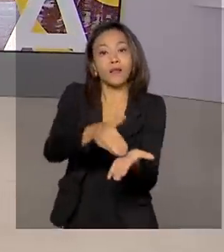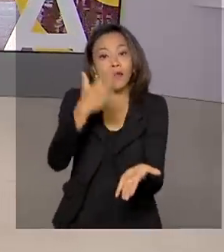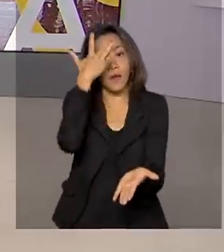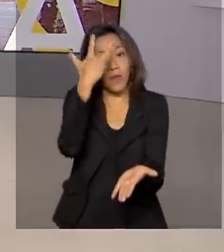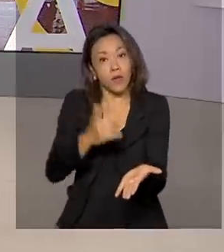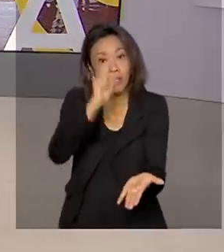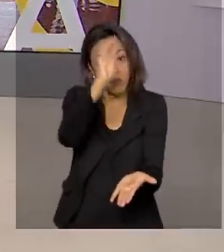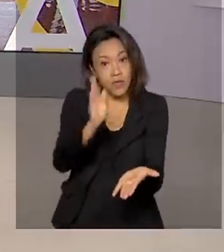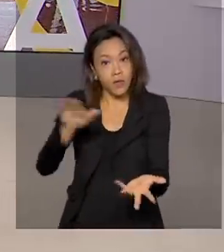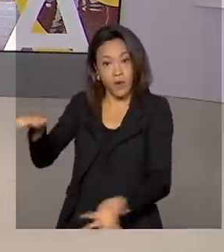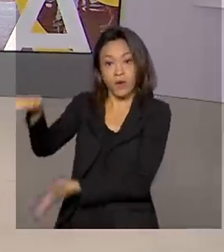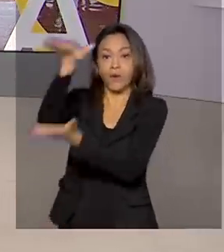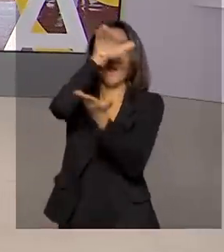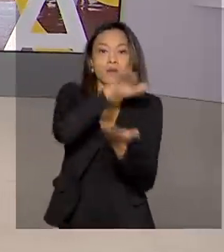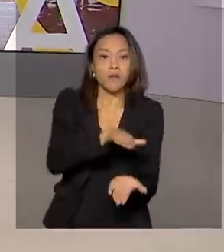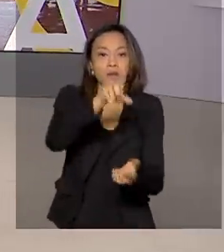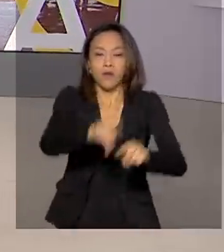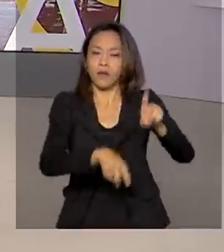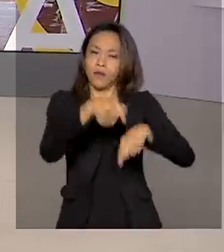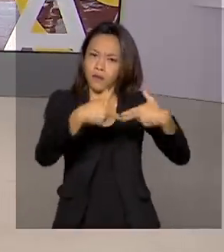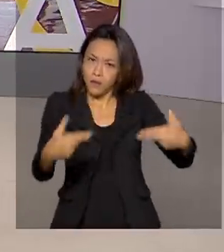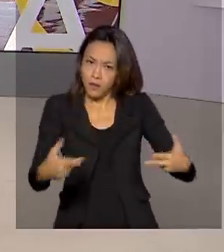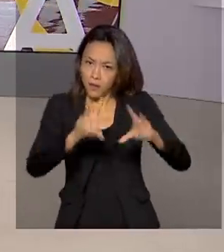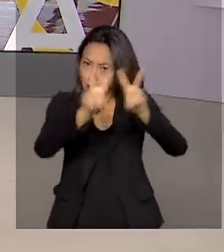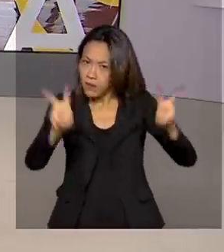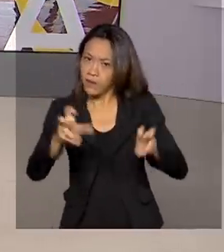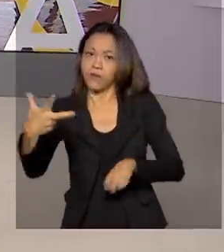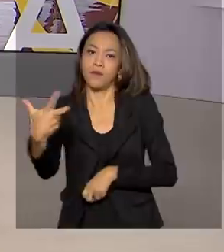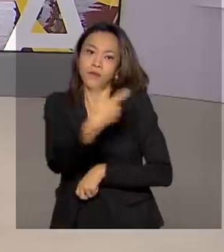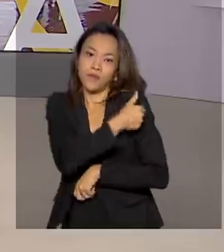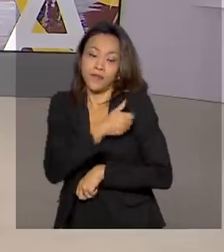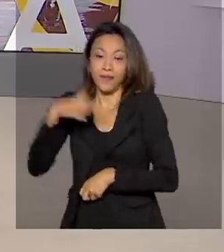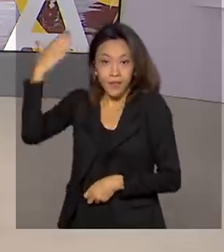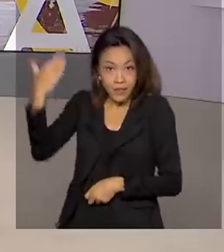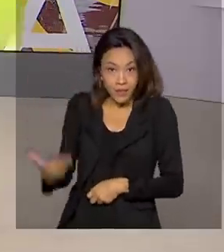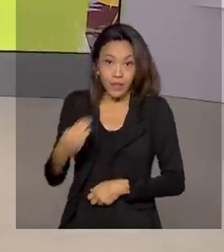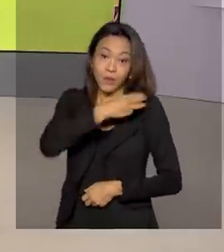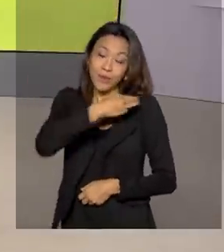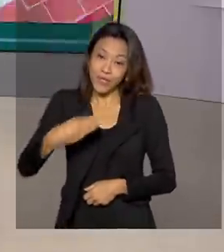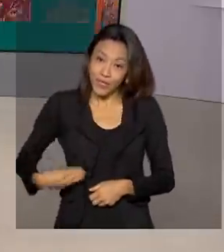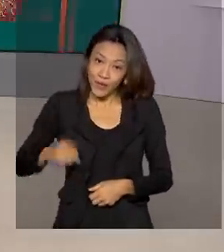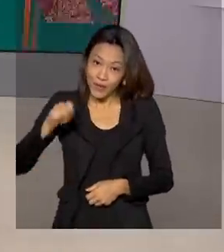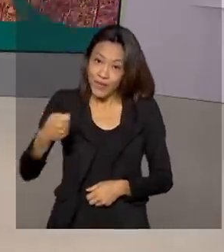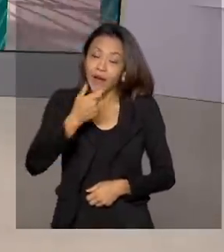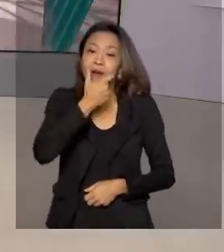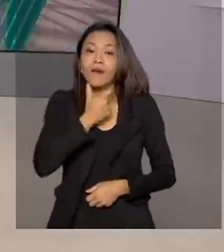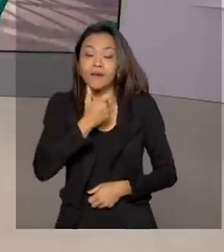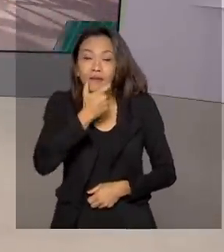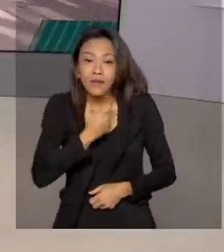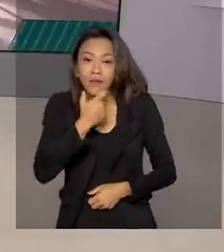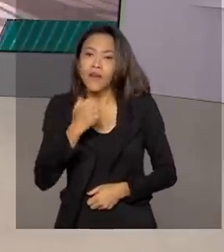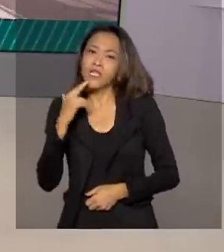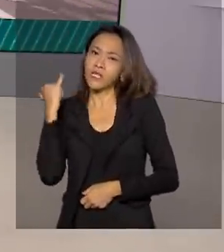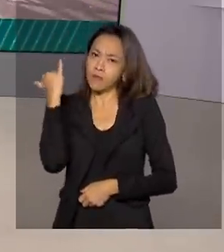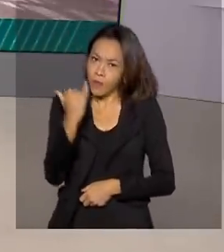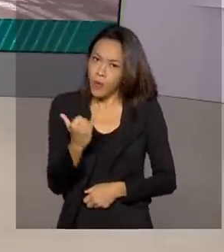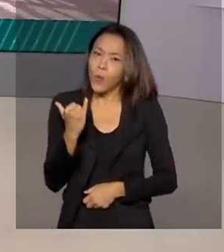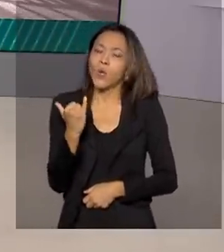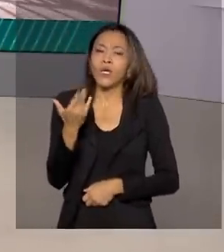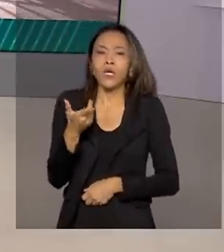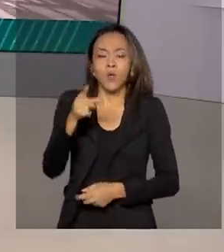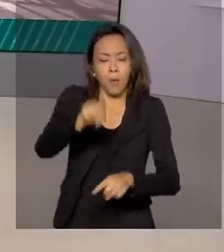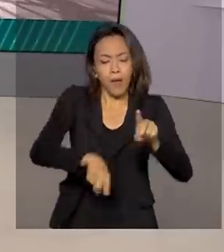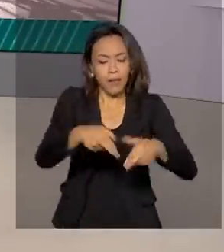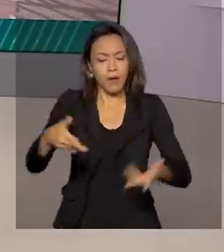nacional de vacinas. O ministro das Relações Exteriores, Ernesto Araújo, afirmou que a chegada do material vindo da